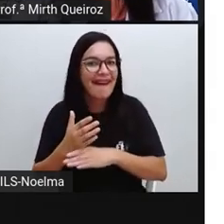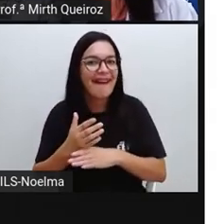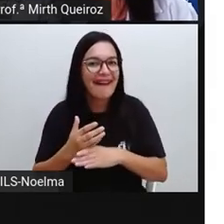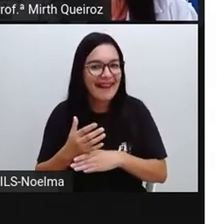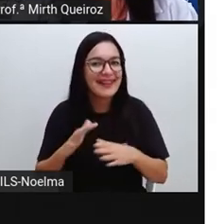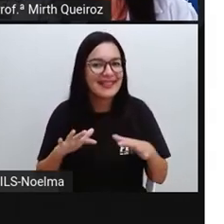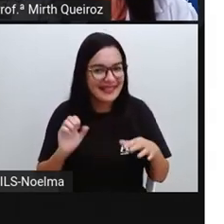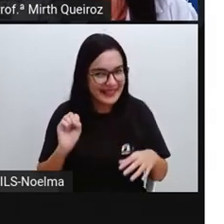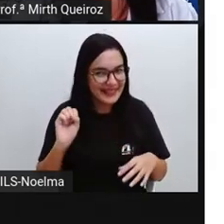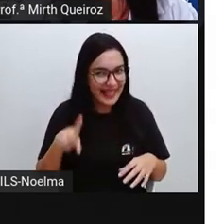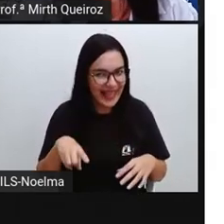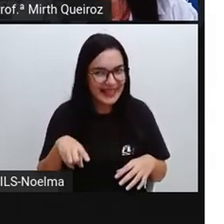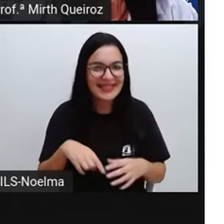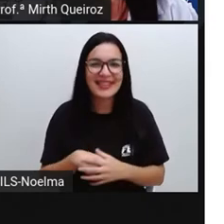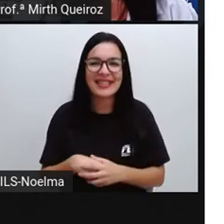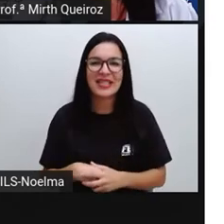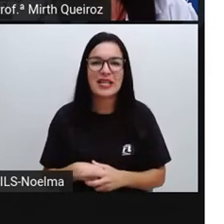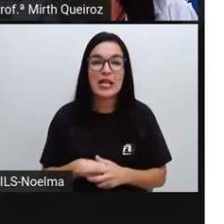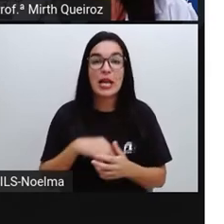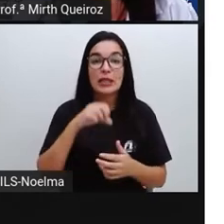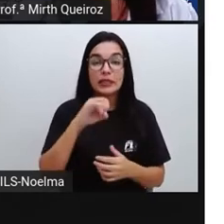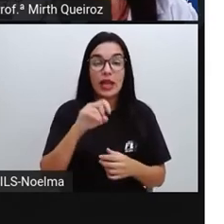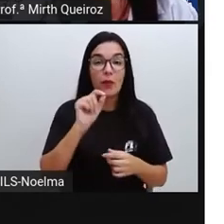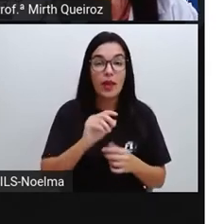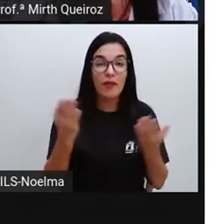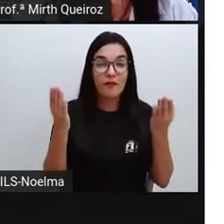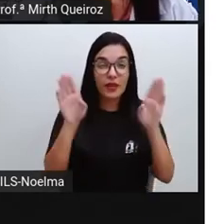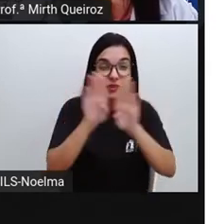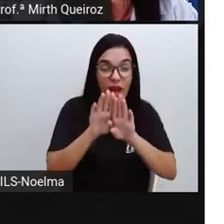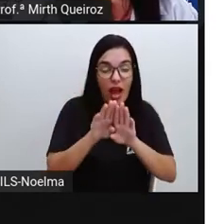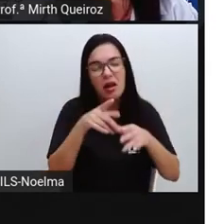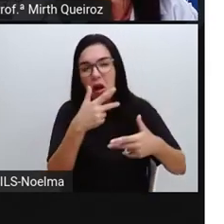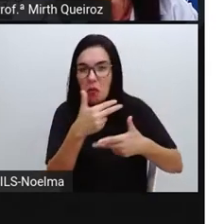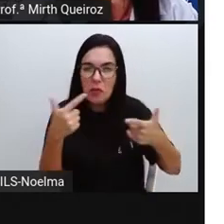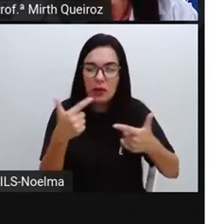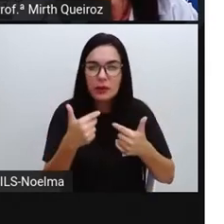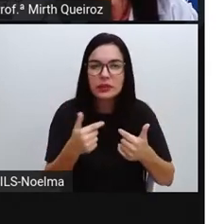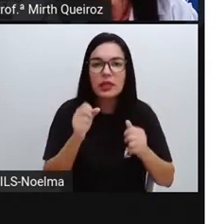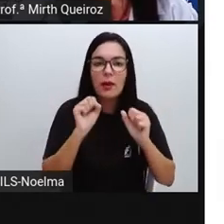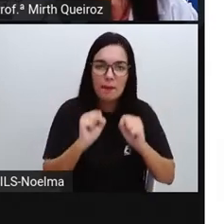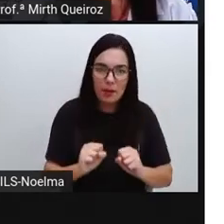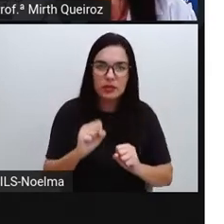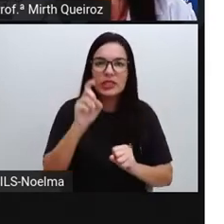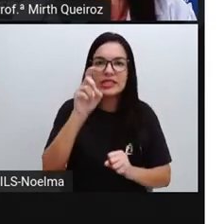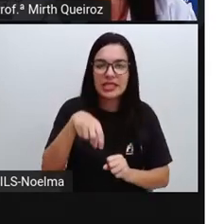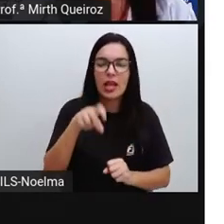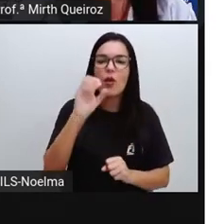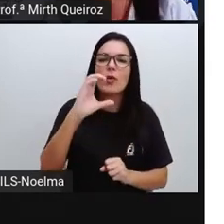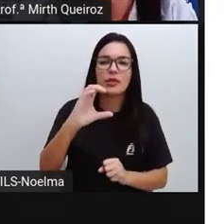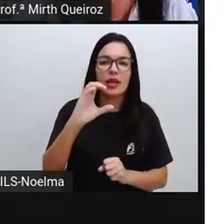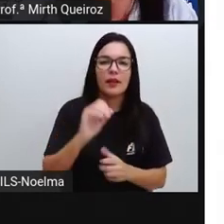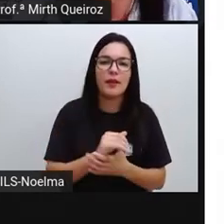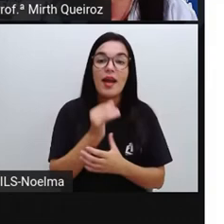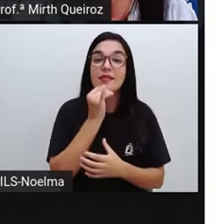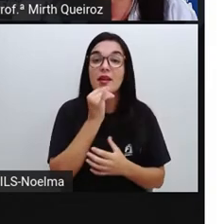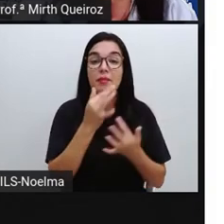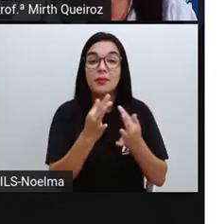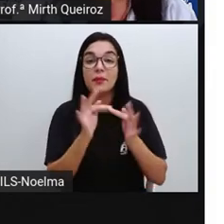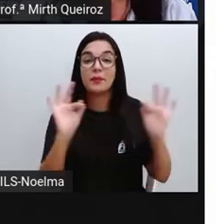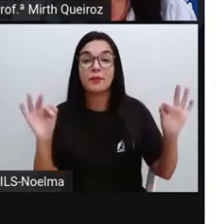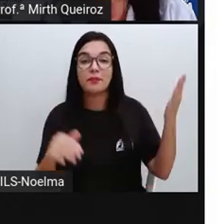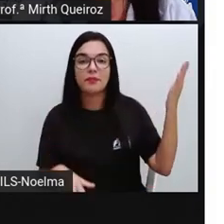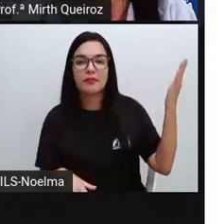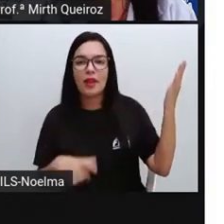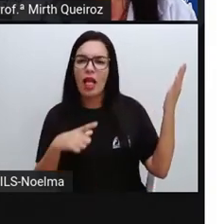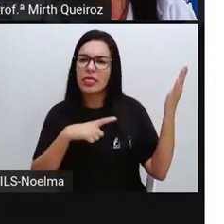é serrar com S. Se é fechar algo, aí seria com C, certo? Teve de